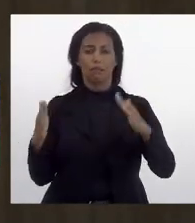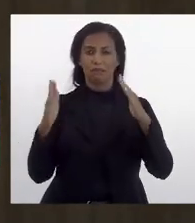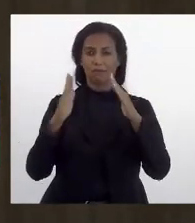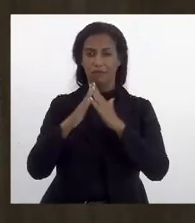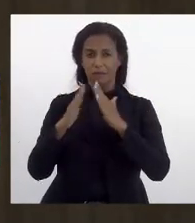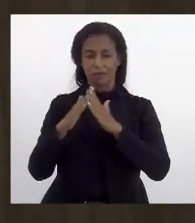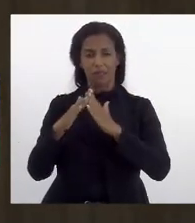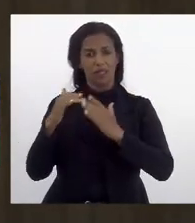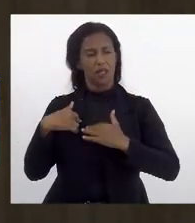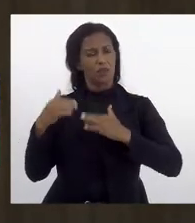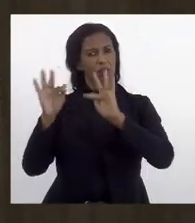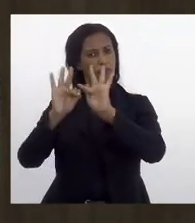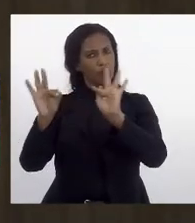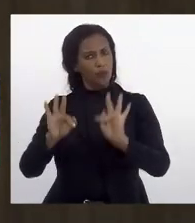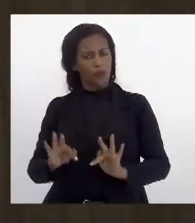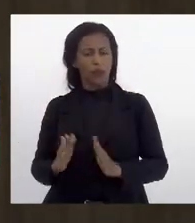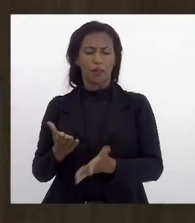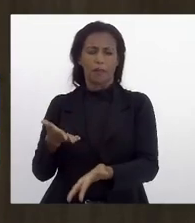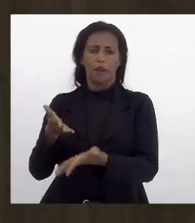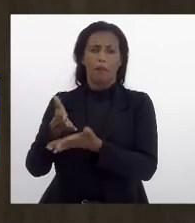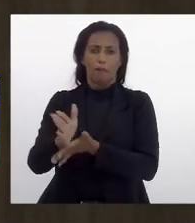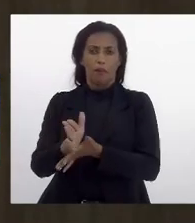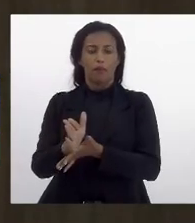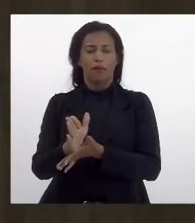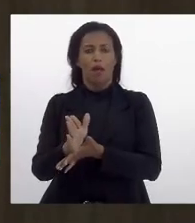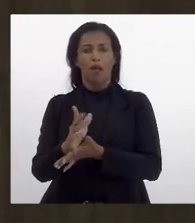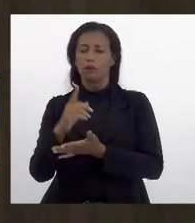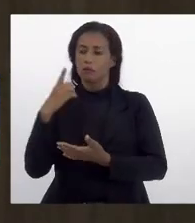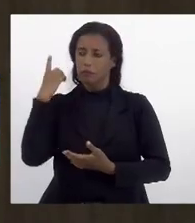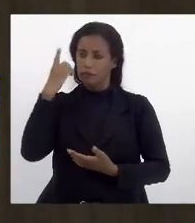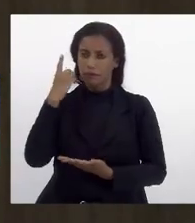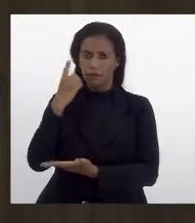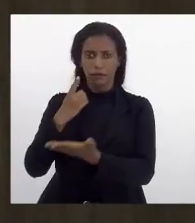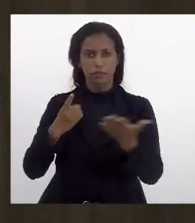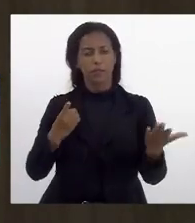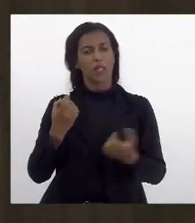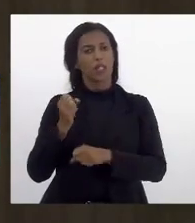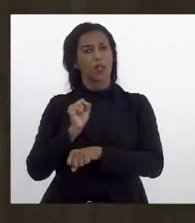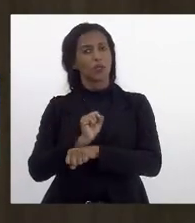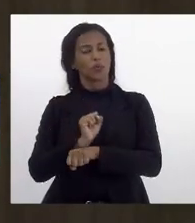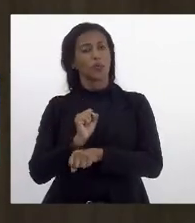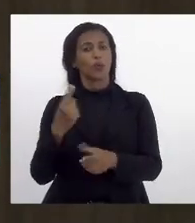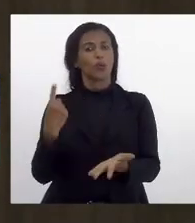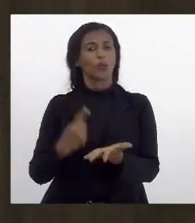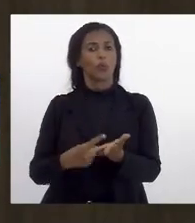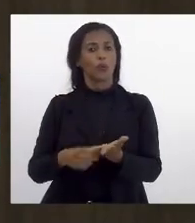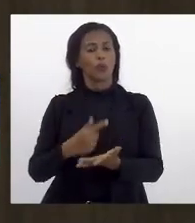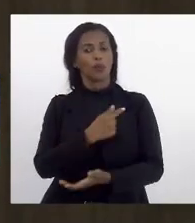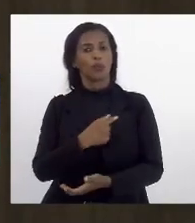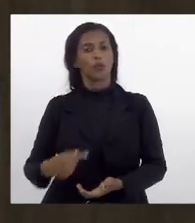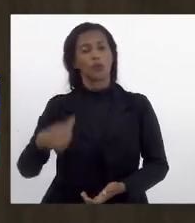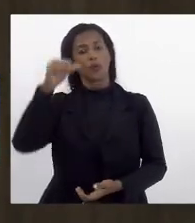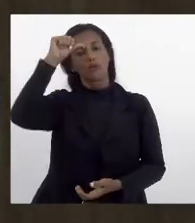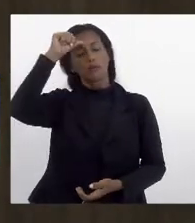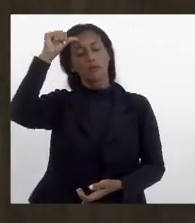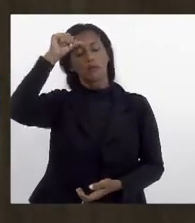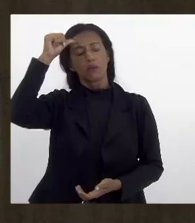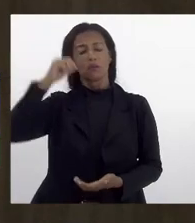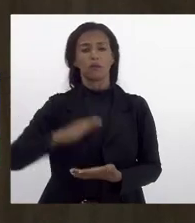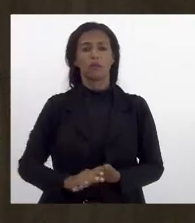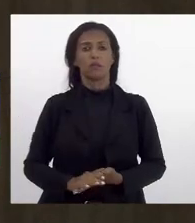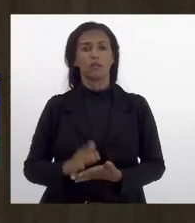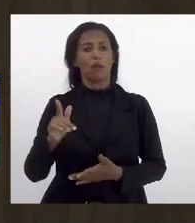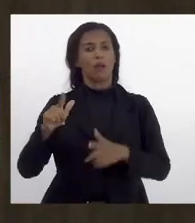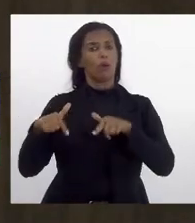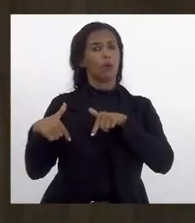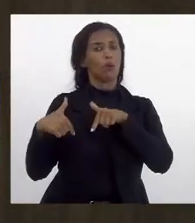muito feliz pela aprovação dos nossos pares aqui e espero o compromisso do governador Cláudio Castro na